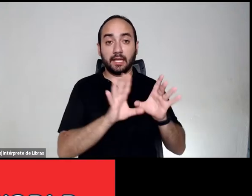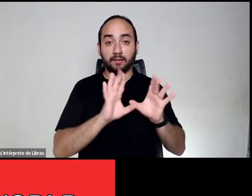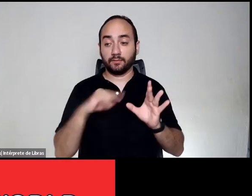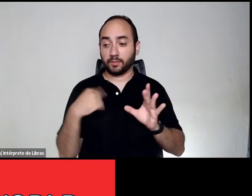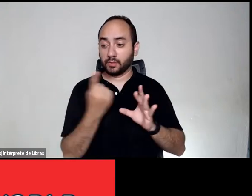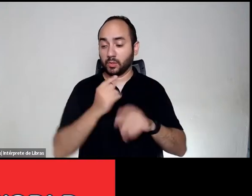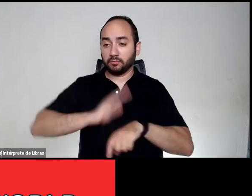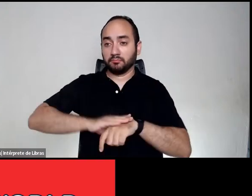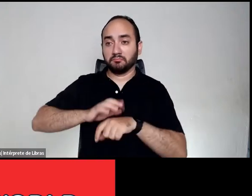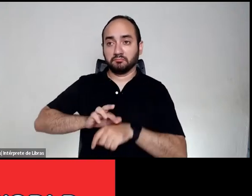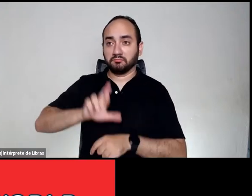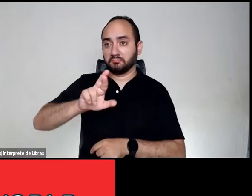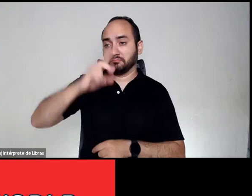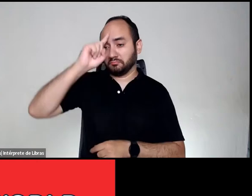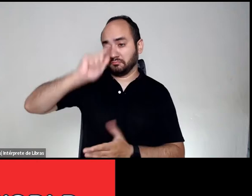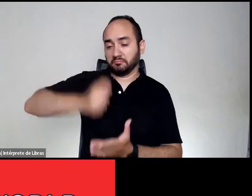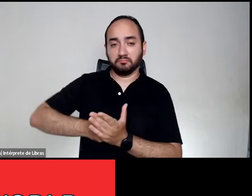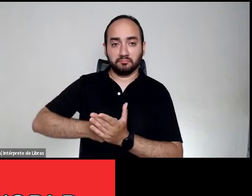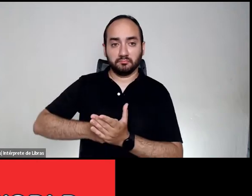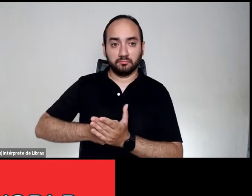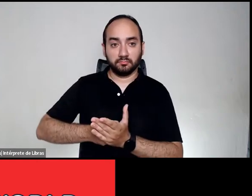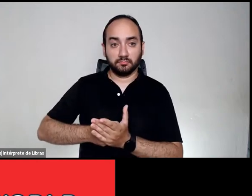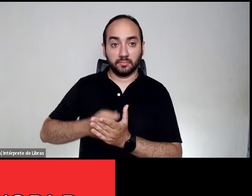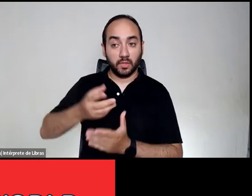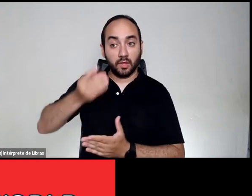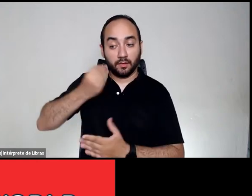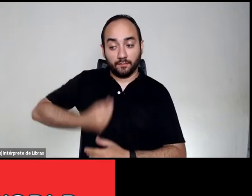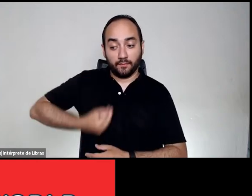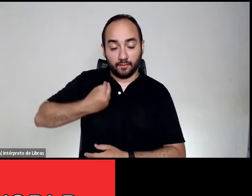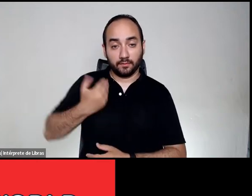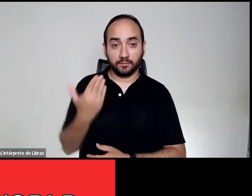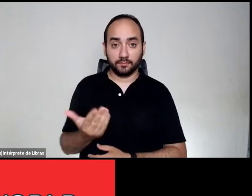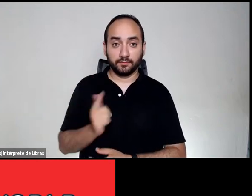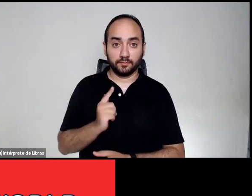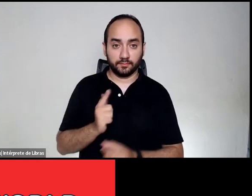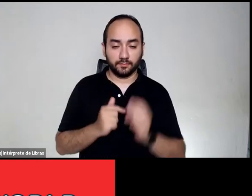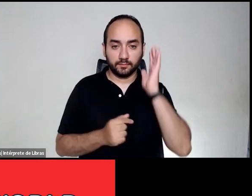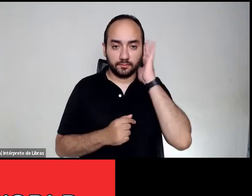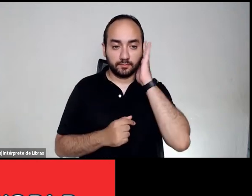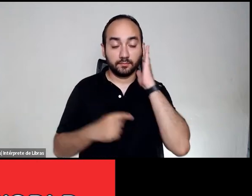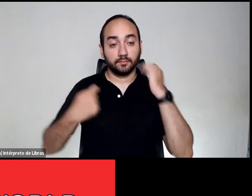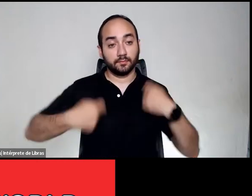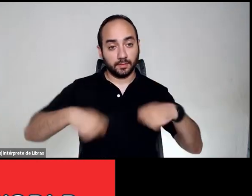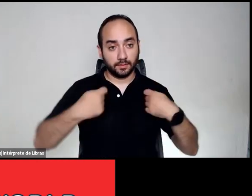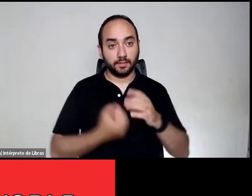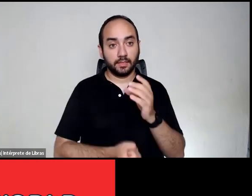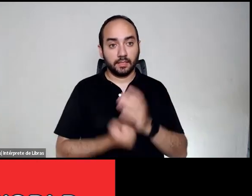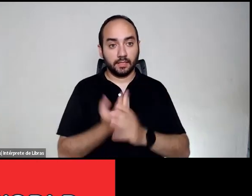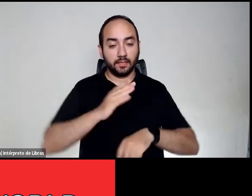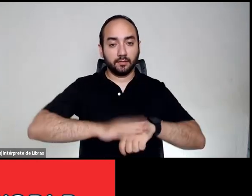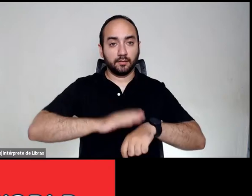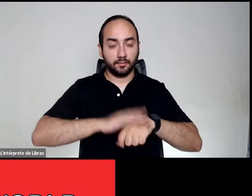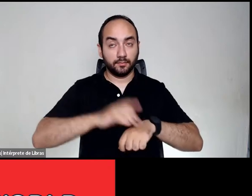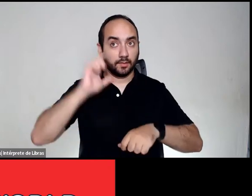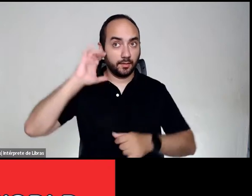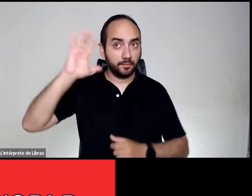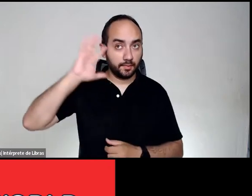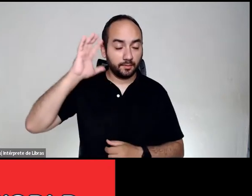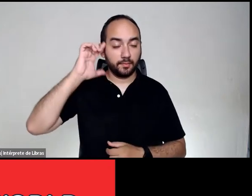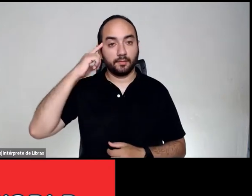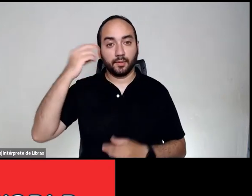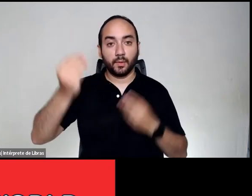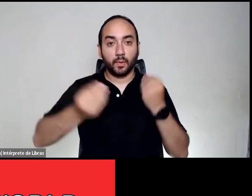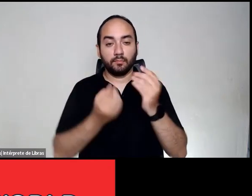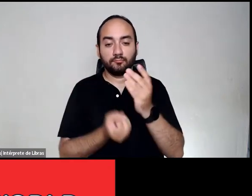mais alteridade, contar com a presença. É desejável usar nossa capacidade humana do pensar para criar